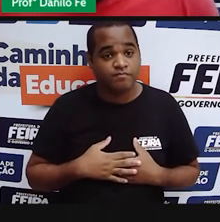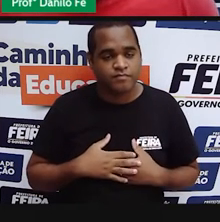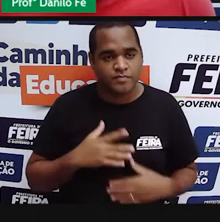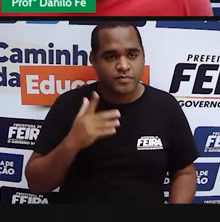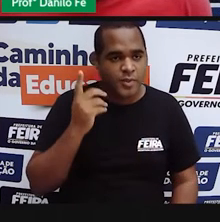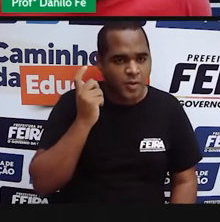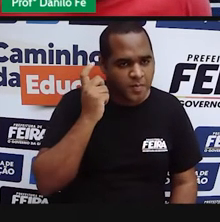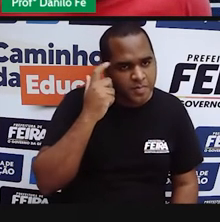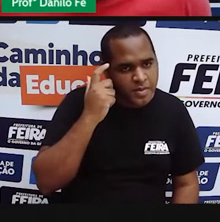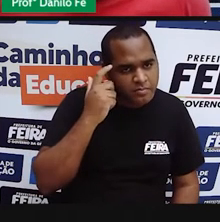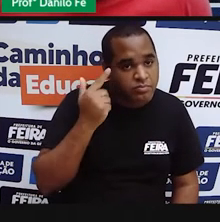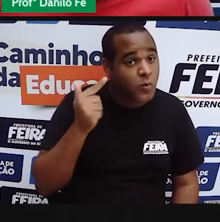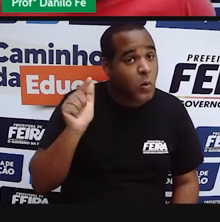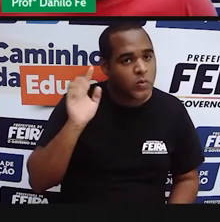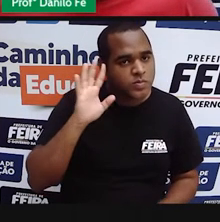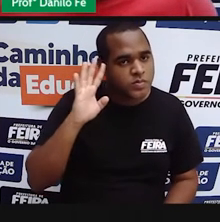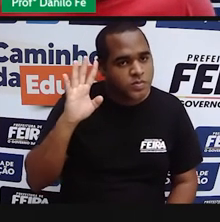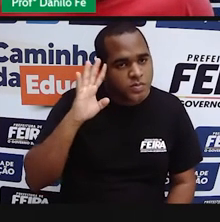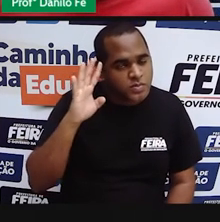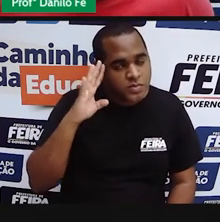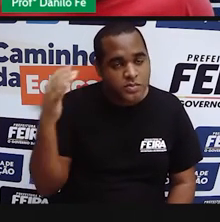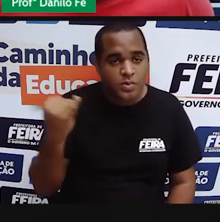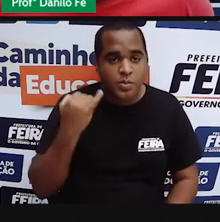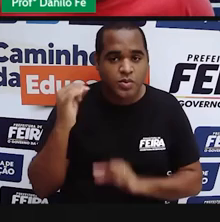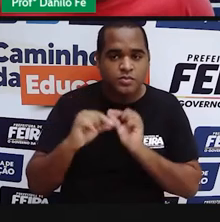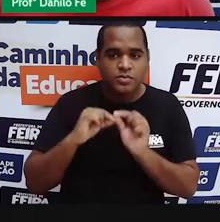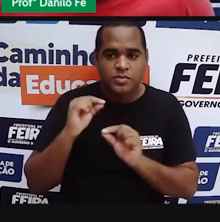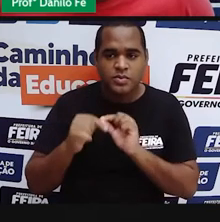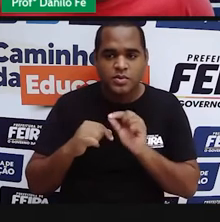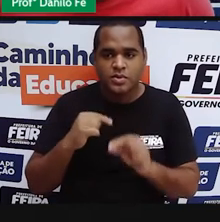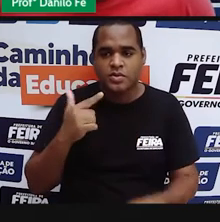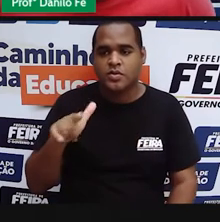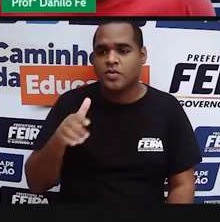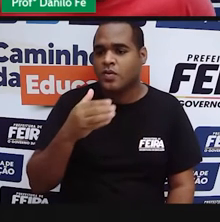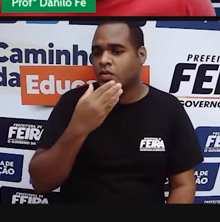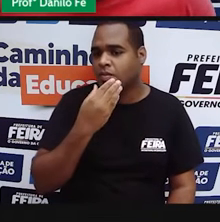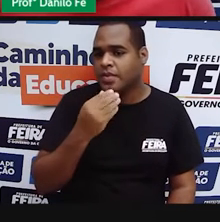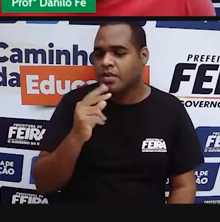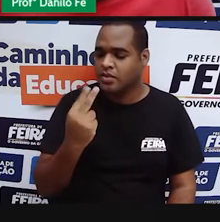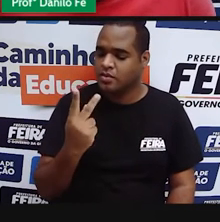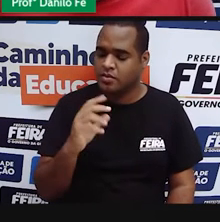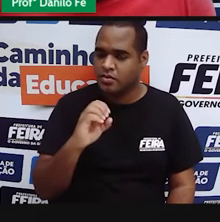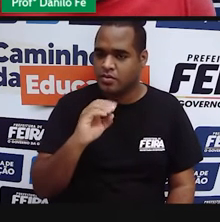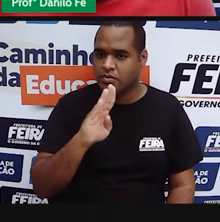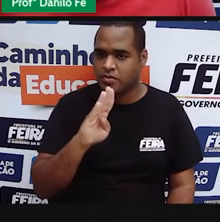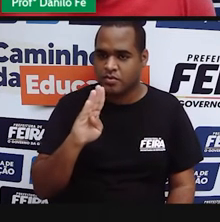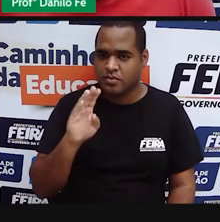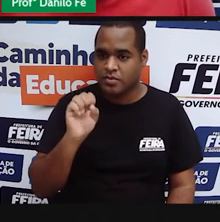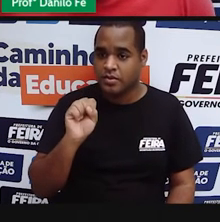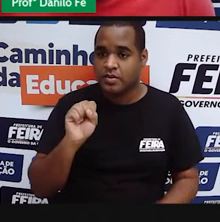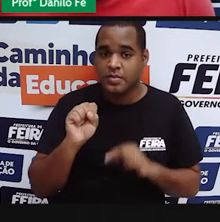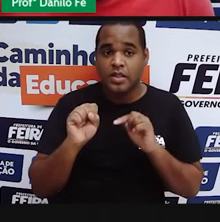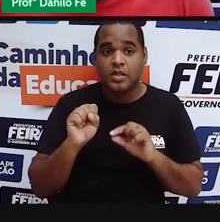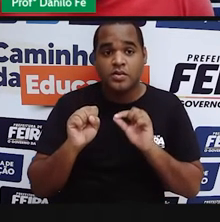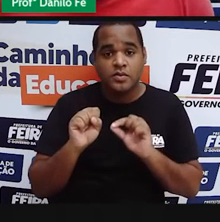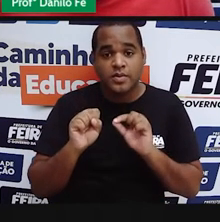Outro pensador muito importante desse processo é o Hobbes. O Hobbes